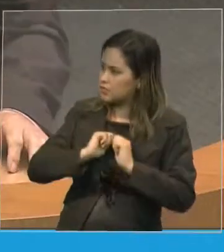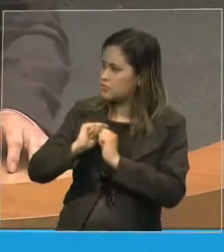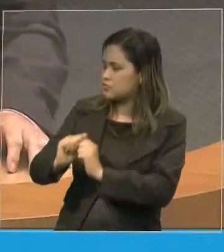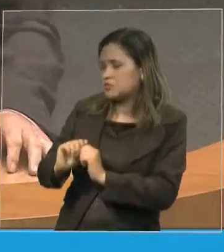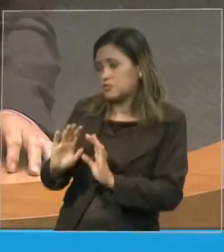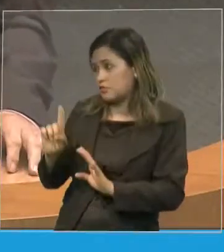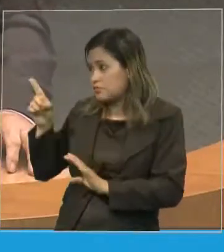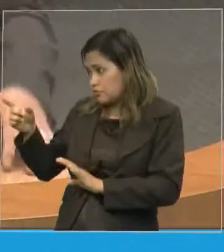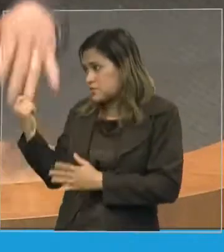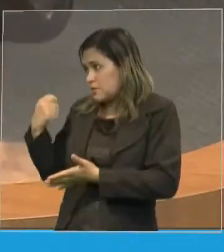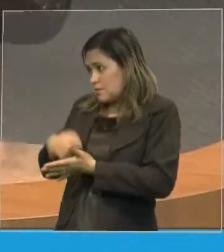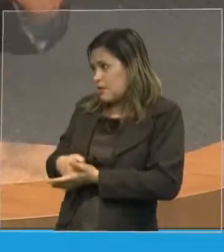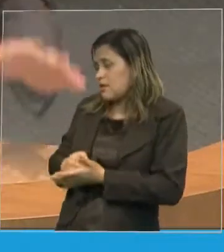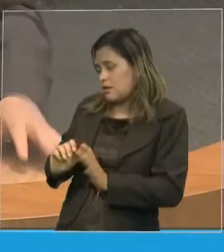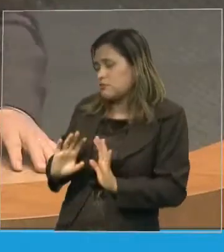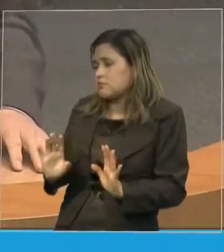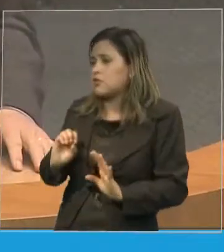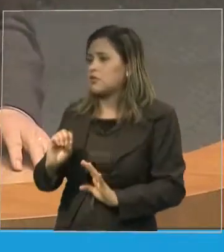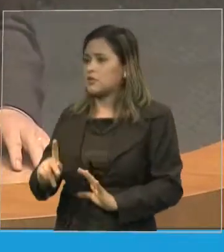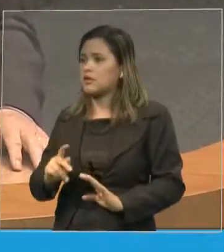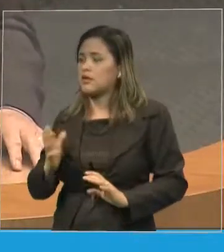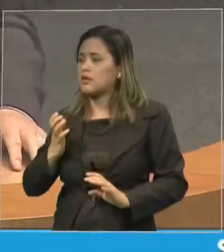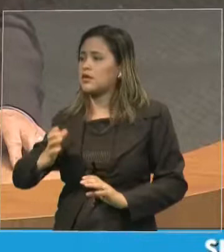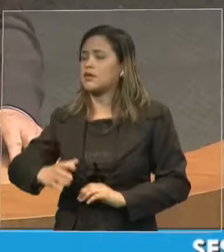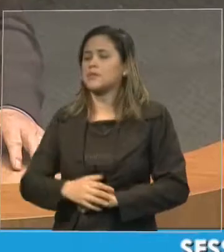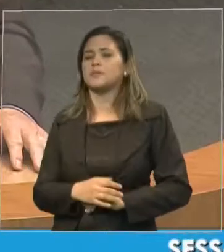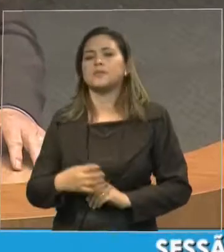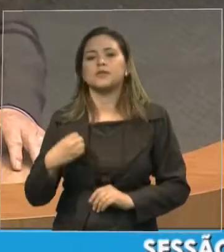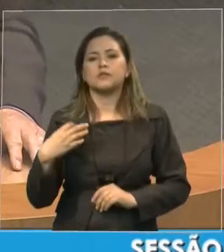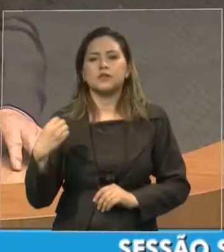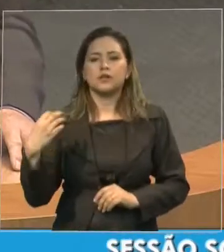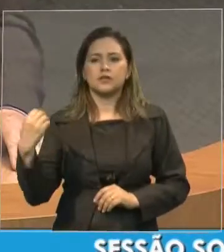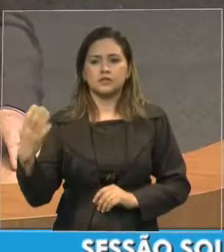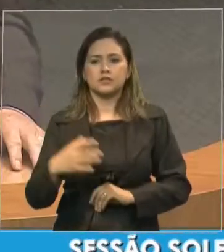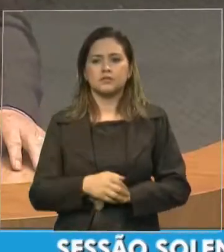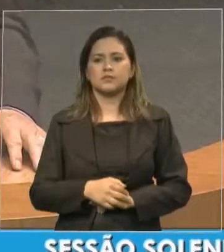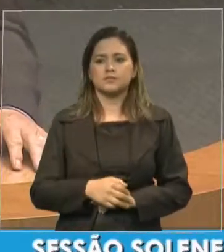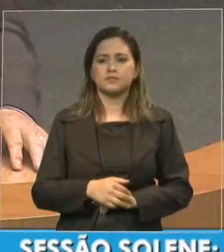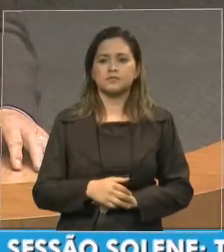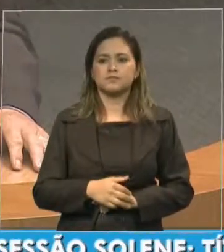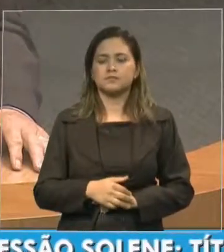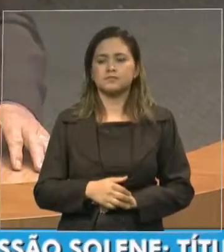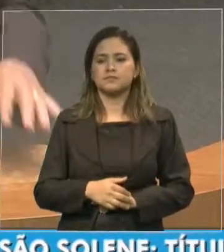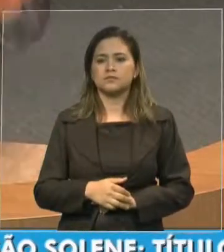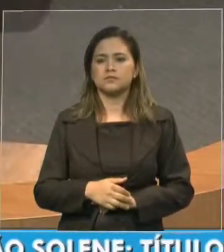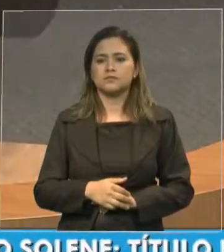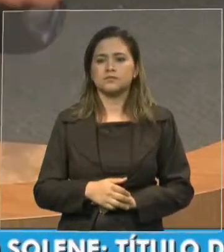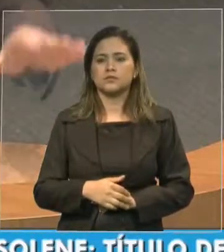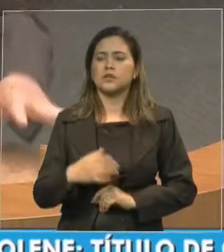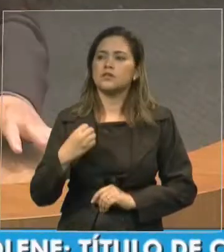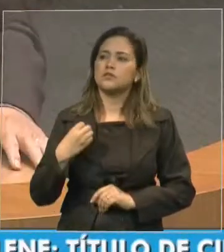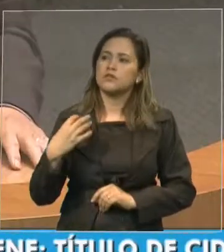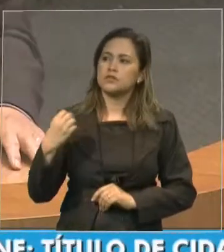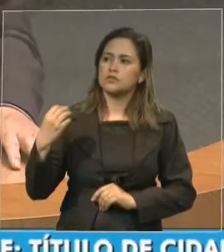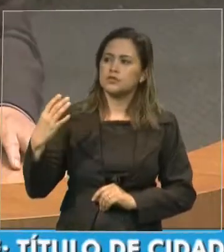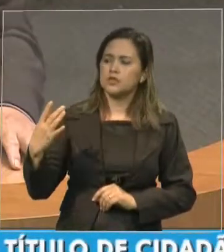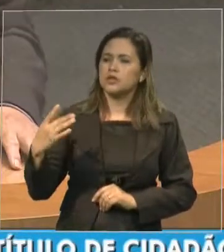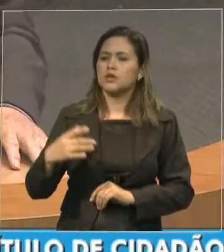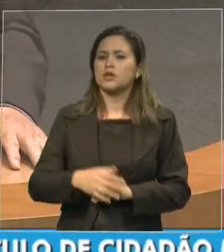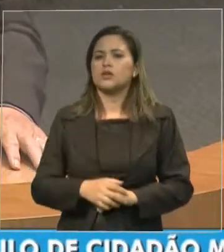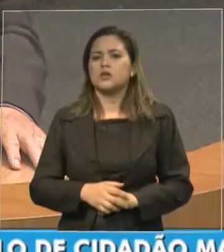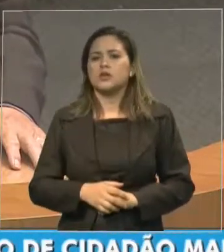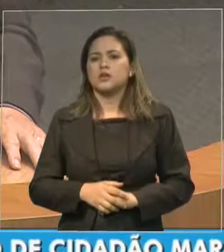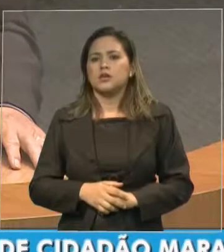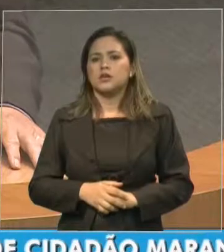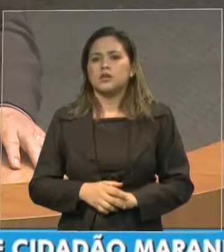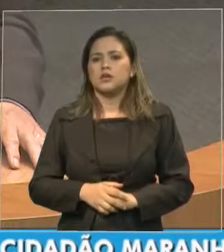e eles viajaram quando chega lá no outro continente tinha um grande trabalho uma